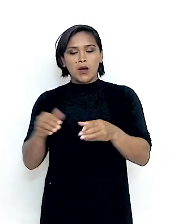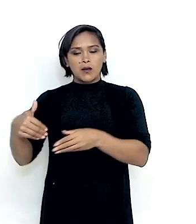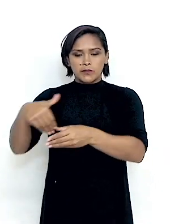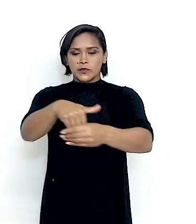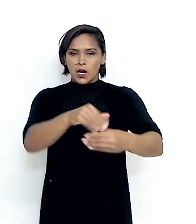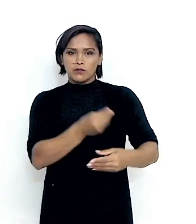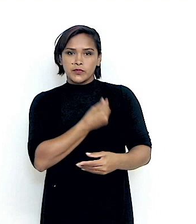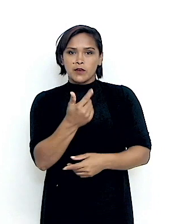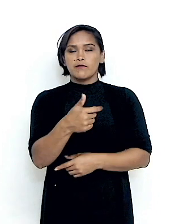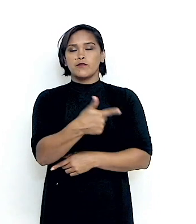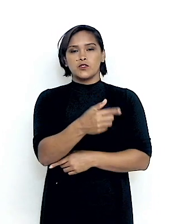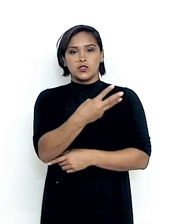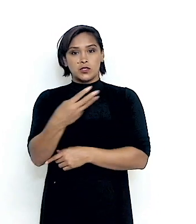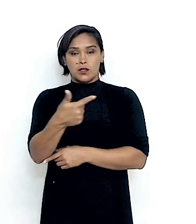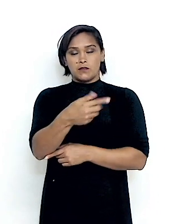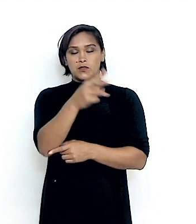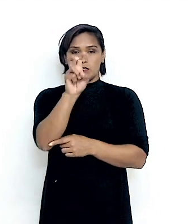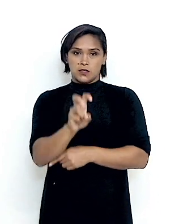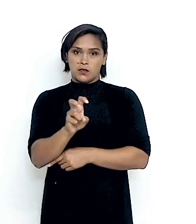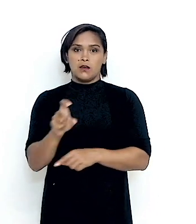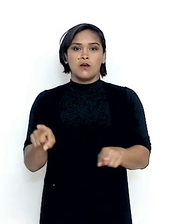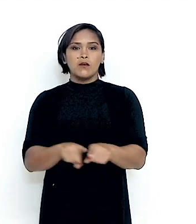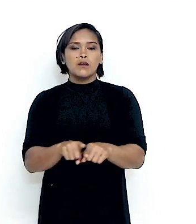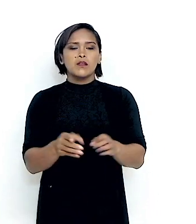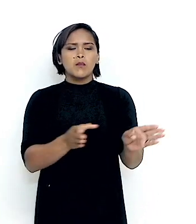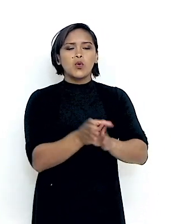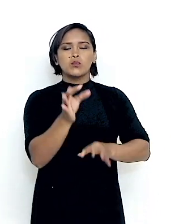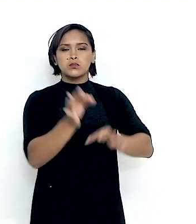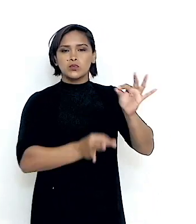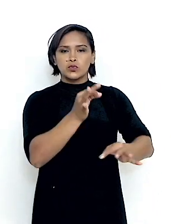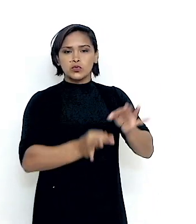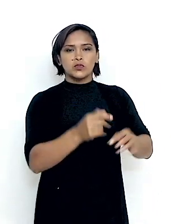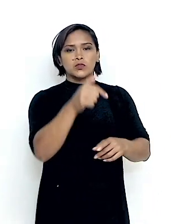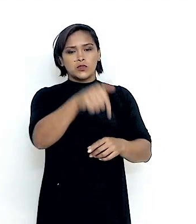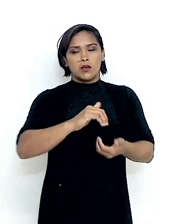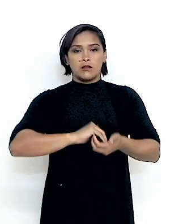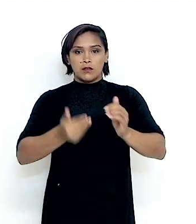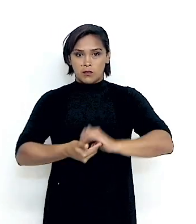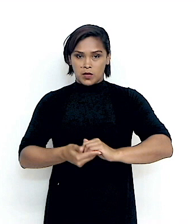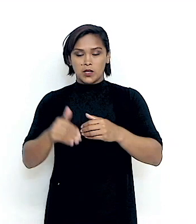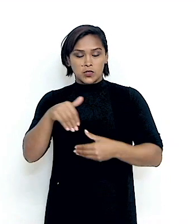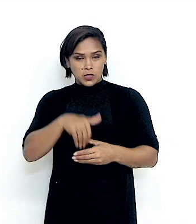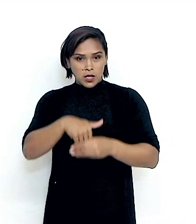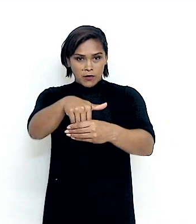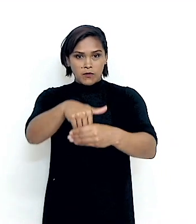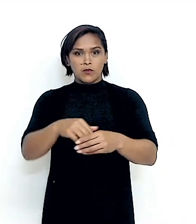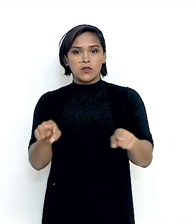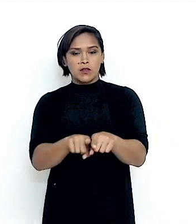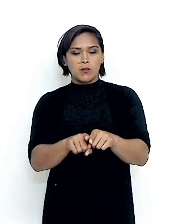23-25. E o consultor jurídico do Itamaraty é candidato à Comissão de Direito